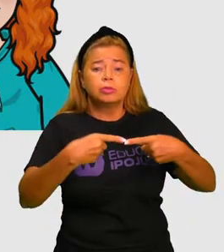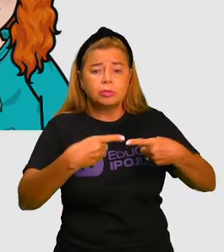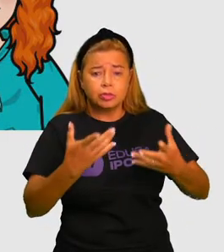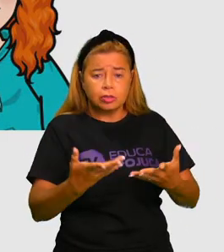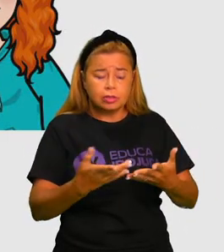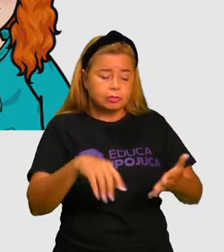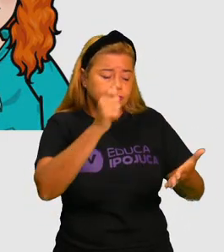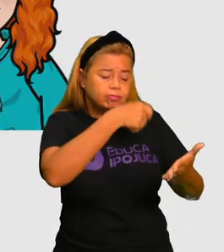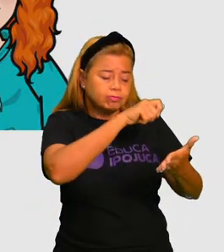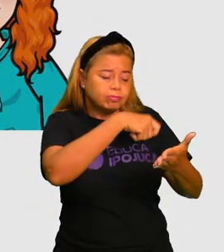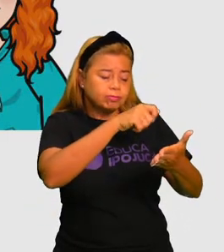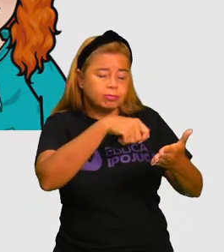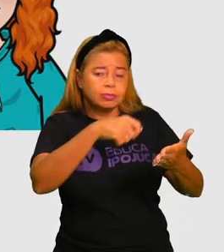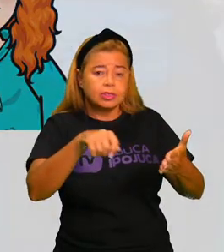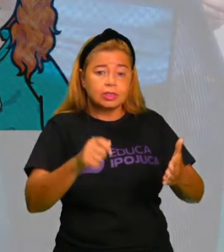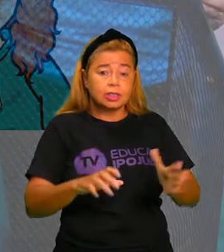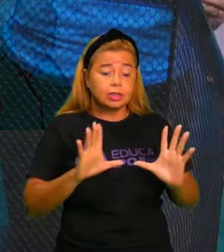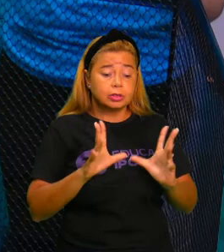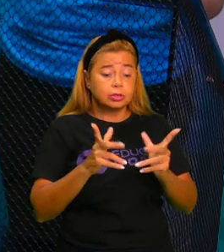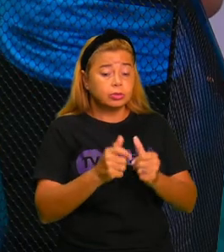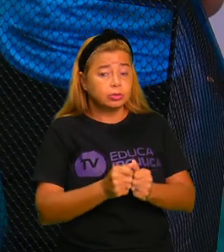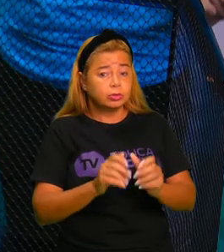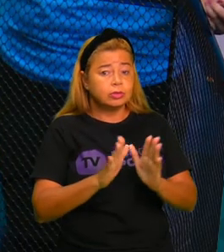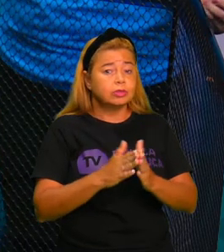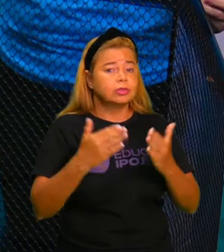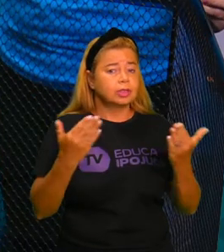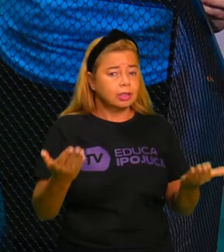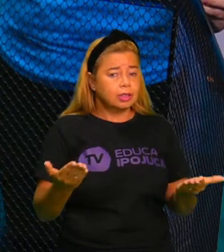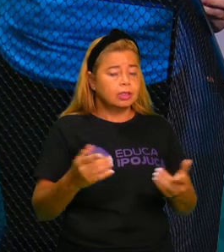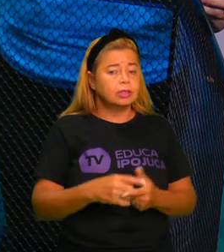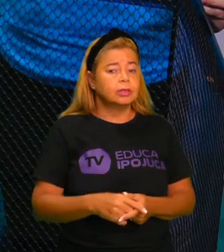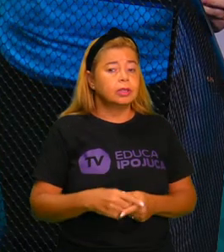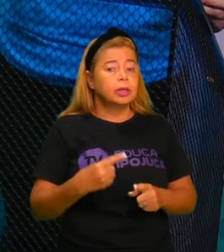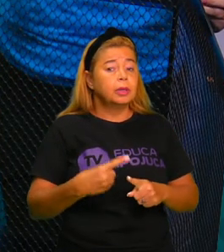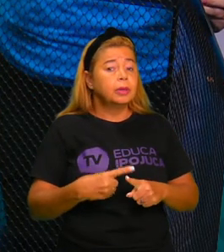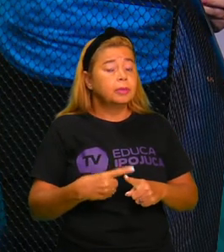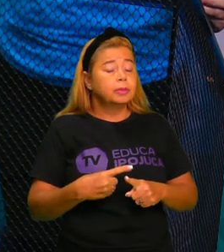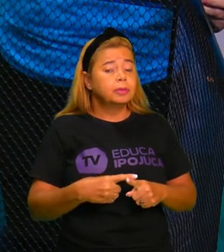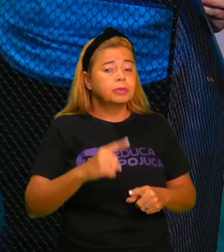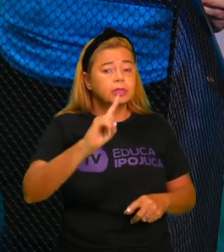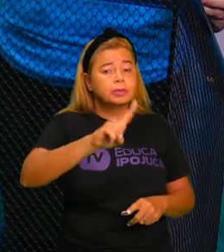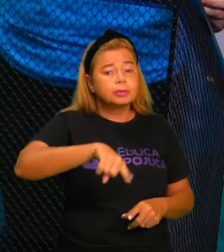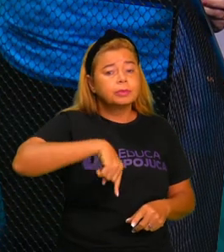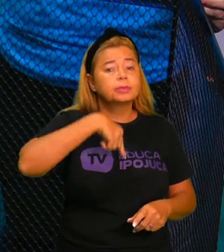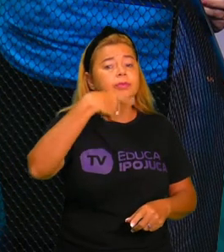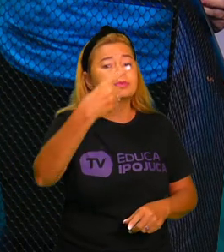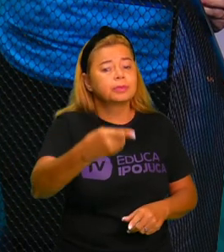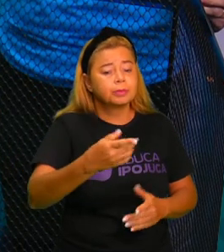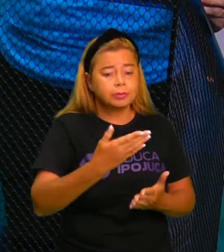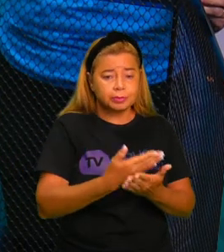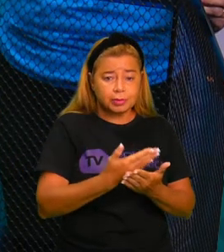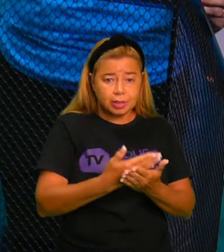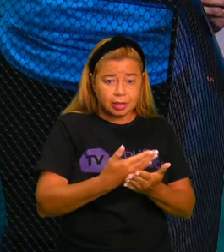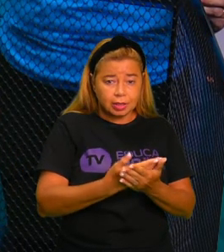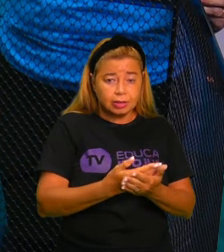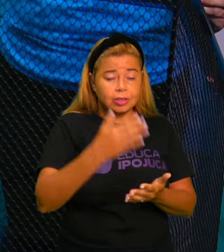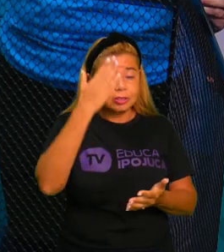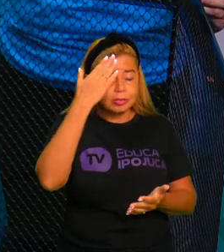tudo no caderno, porque na próxima aula a gente vai iniciar retomando desse ponto, tá bom?